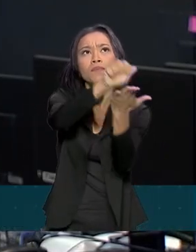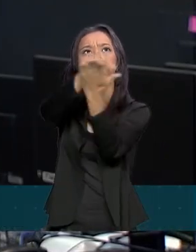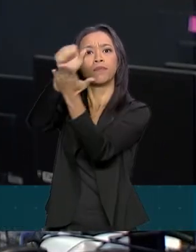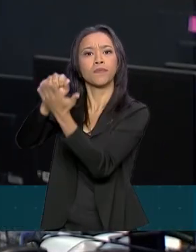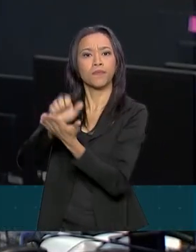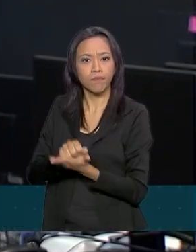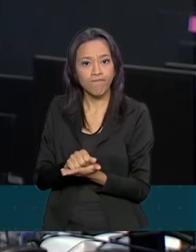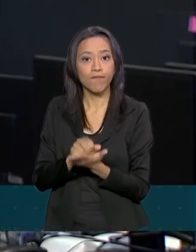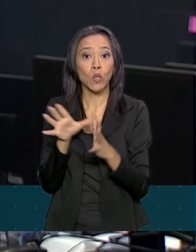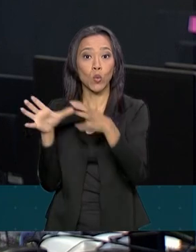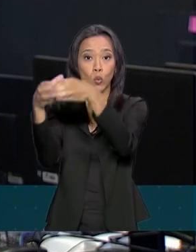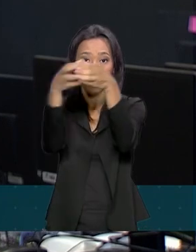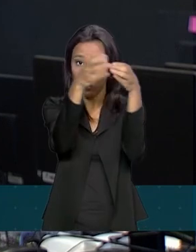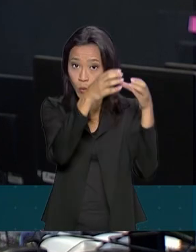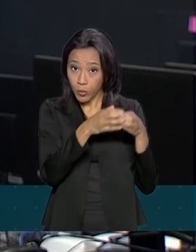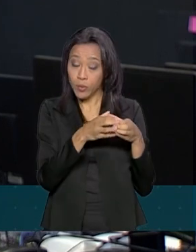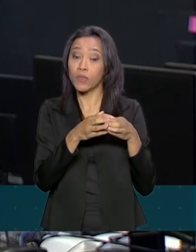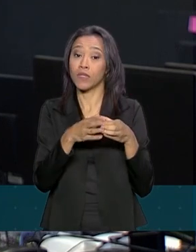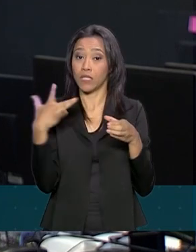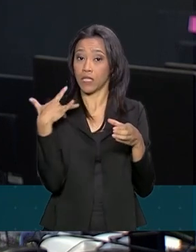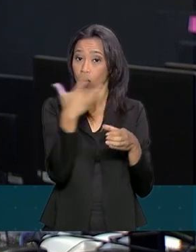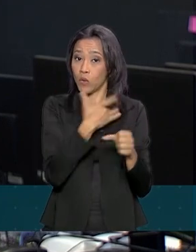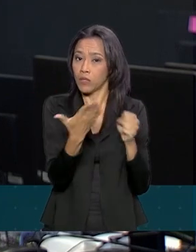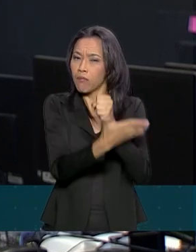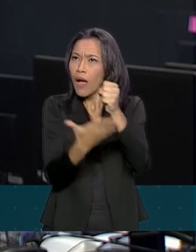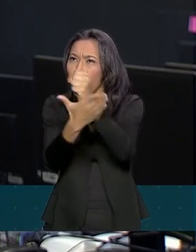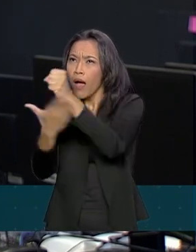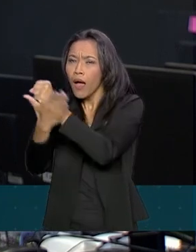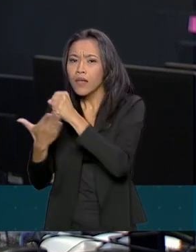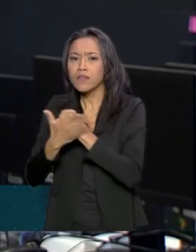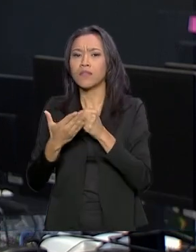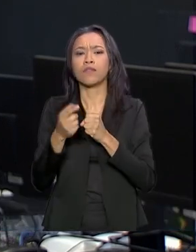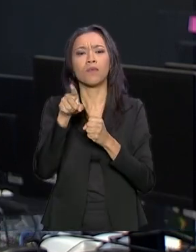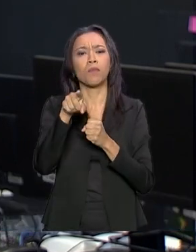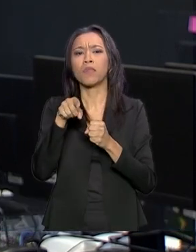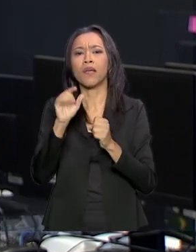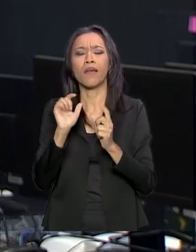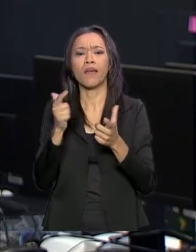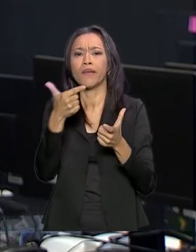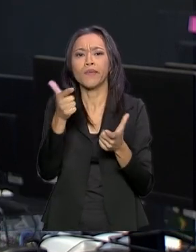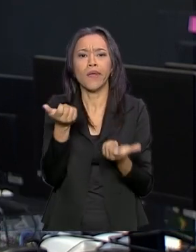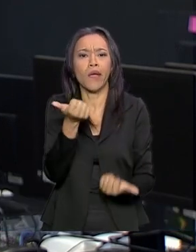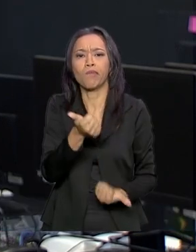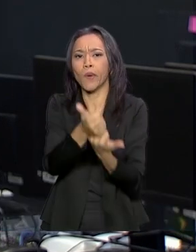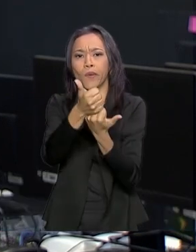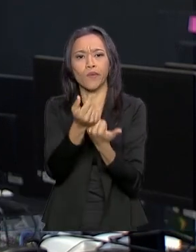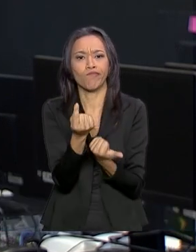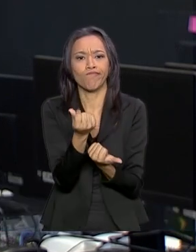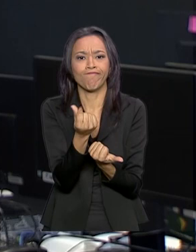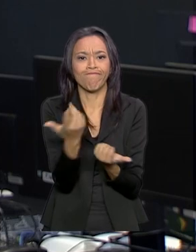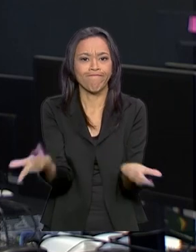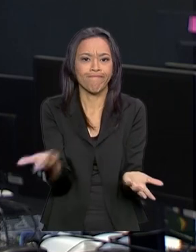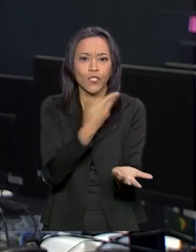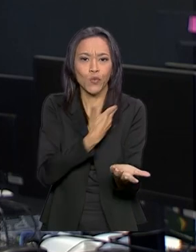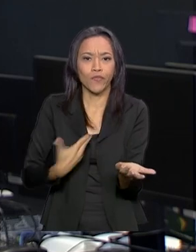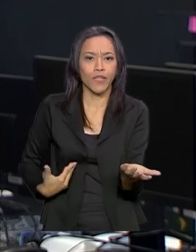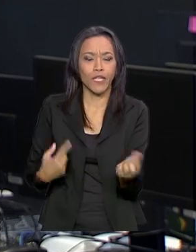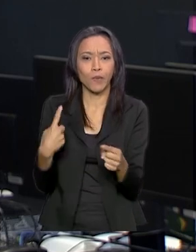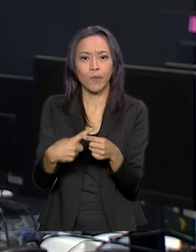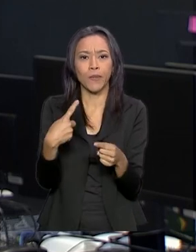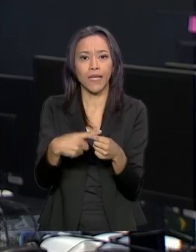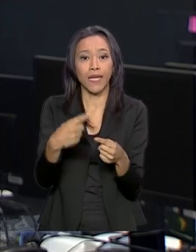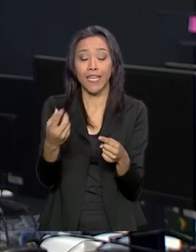possuem já serviços de atenção básica de saúde, mas que não recebem o apoio financeiro do governo por não se enquadrarem na